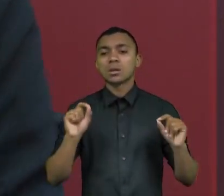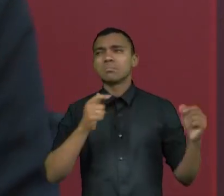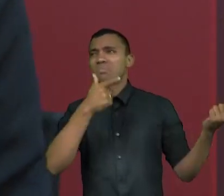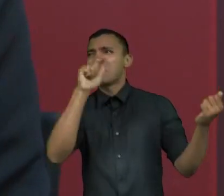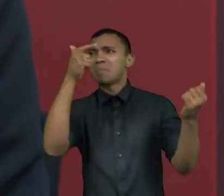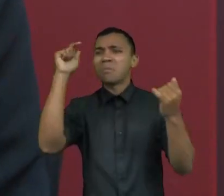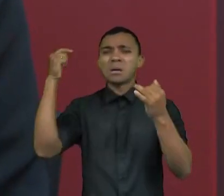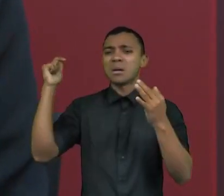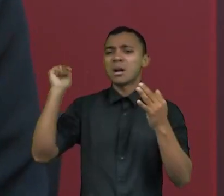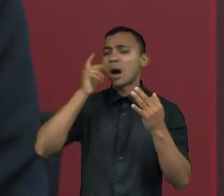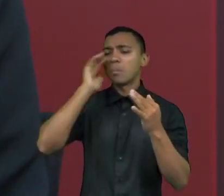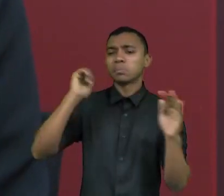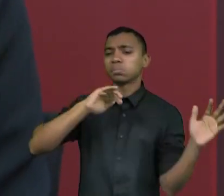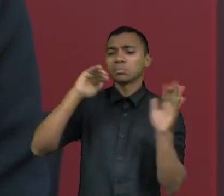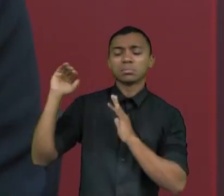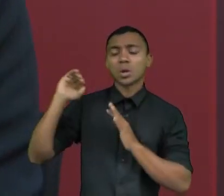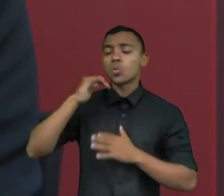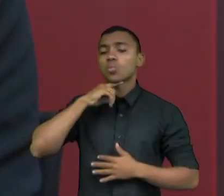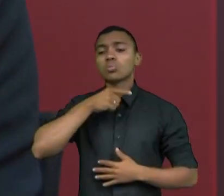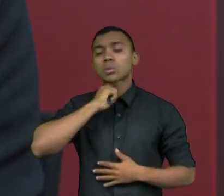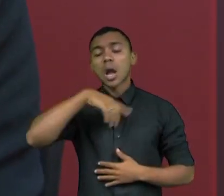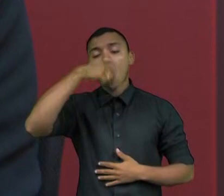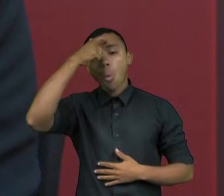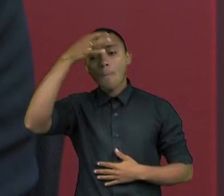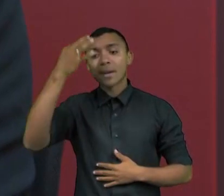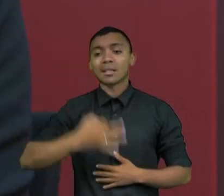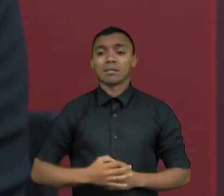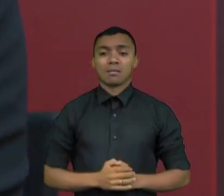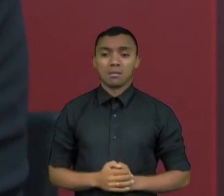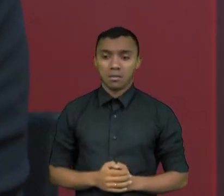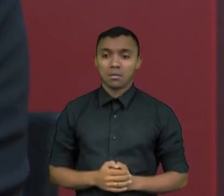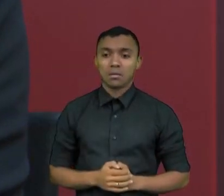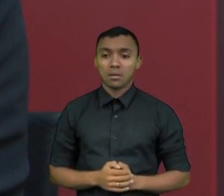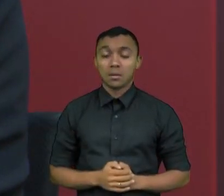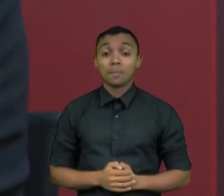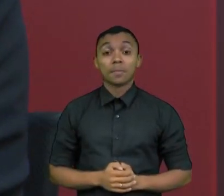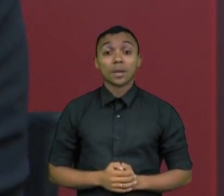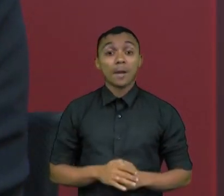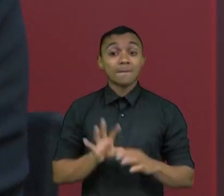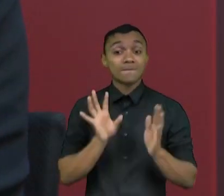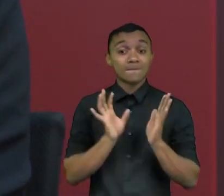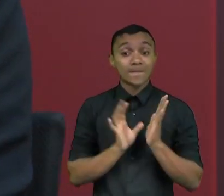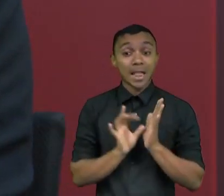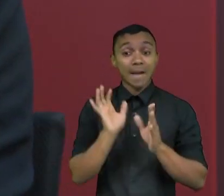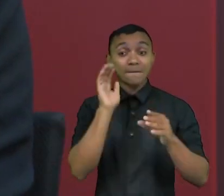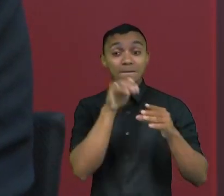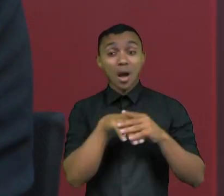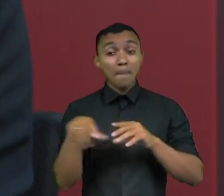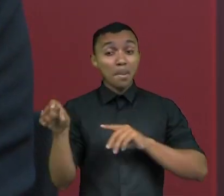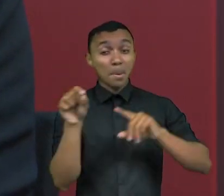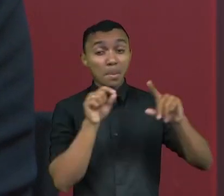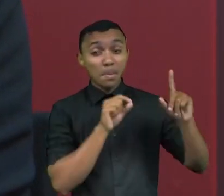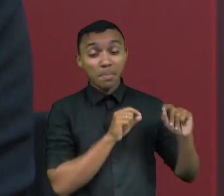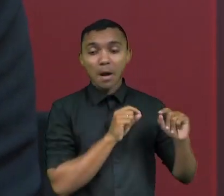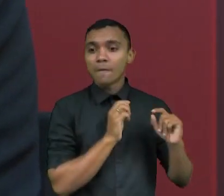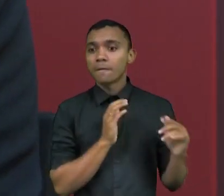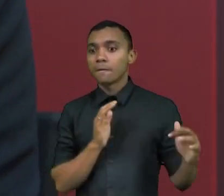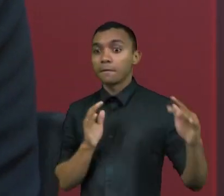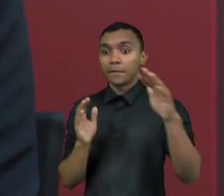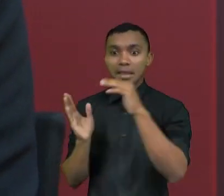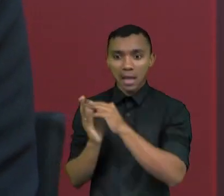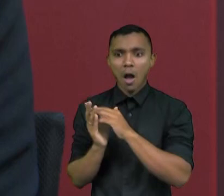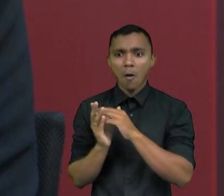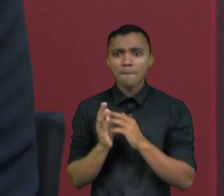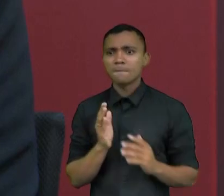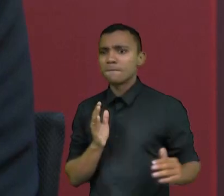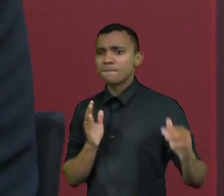fora do seu campo de compreensão. Então, ele vai decidir esse voto na reta final. E tem uma coisa